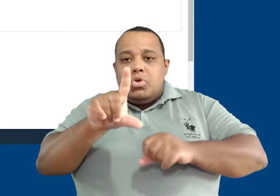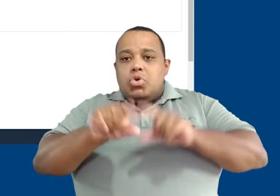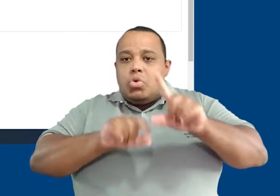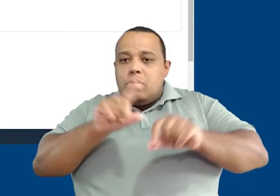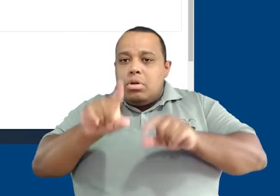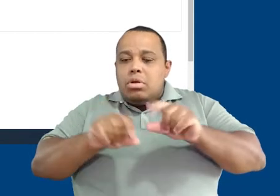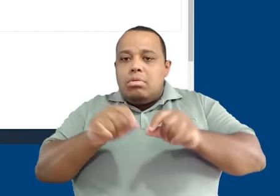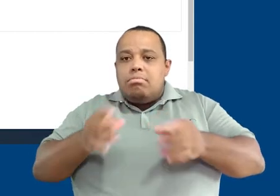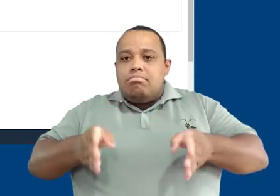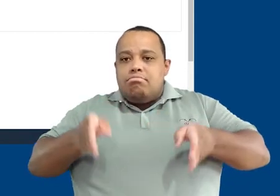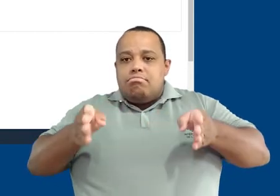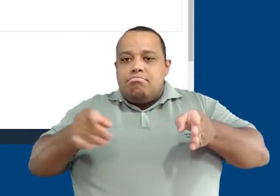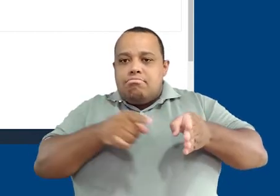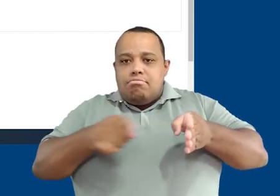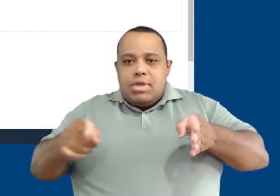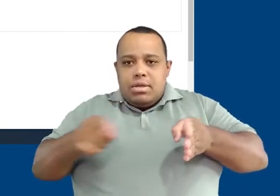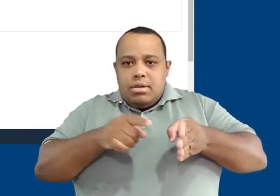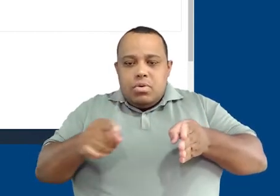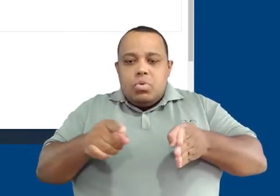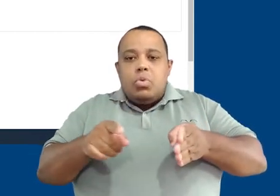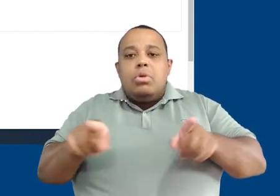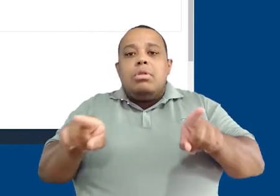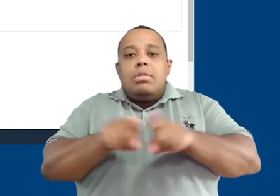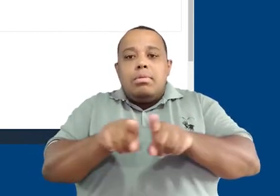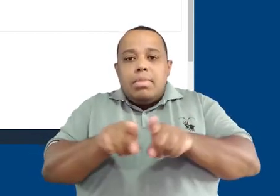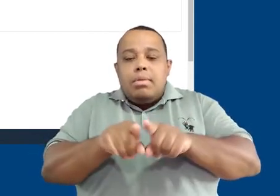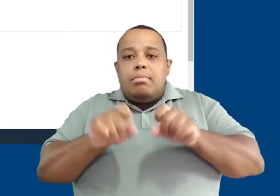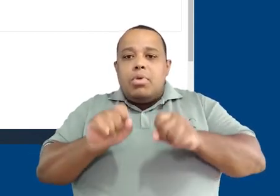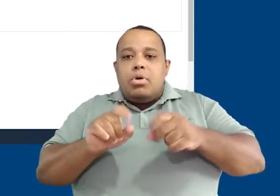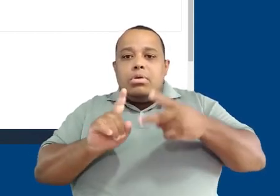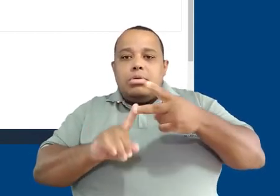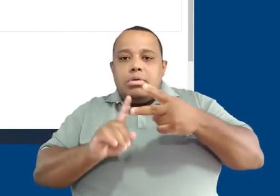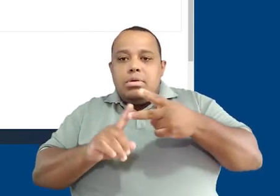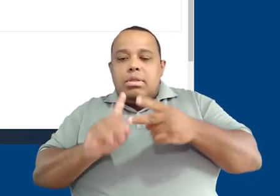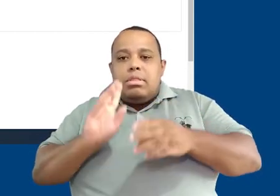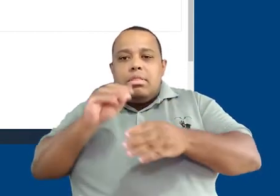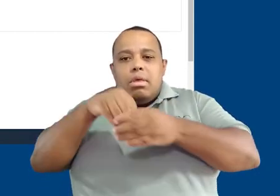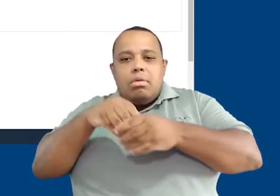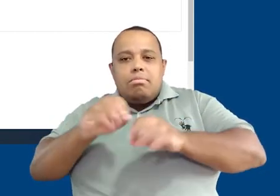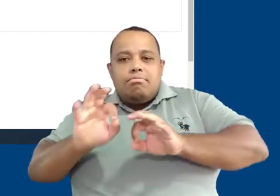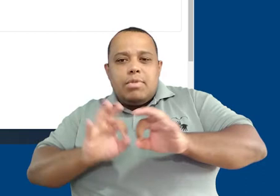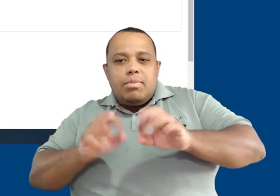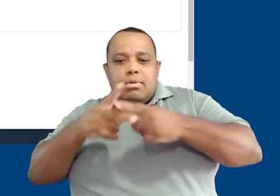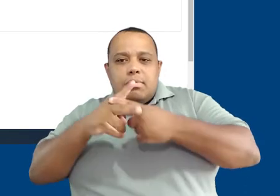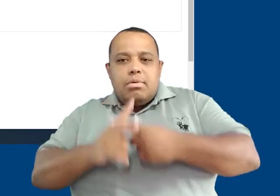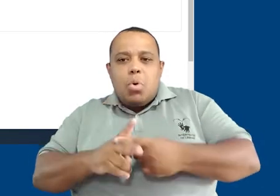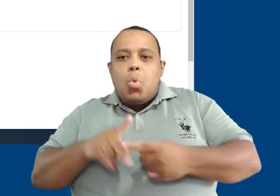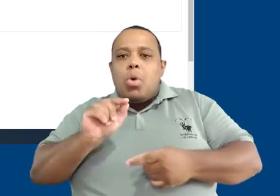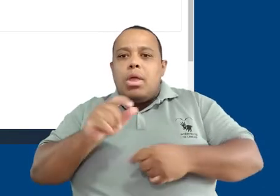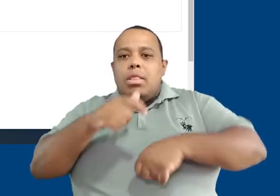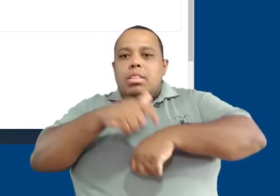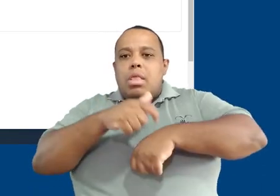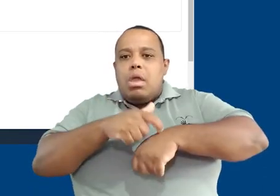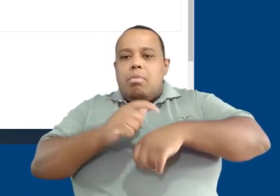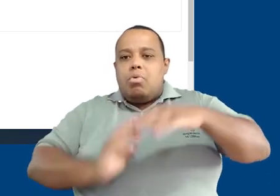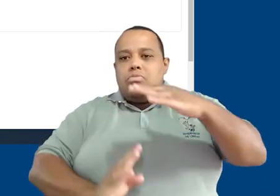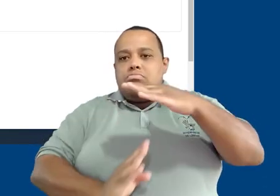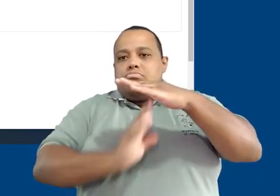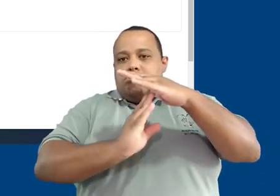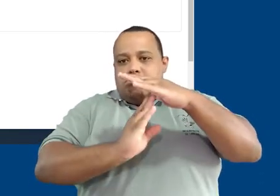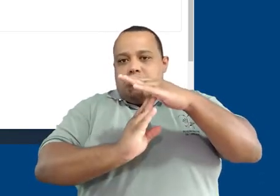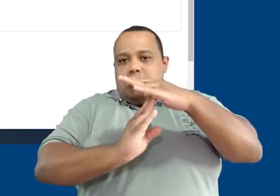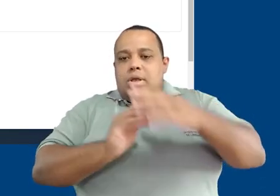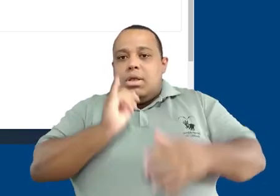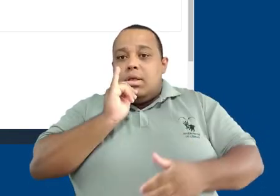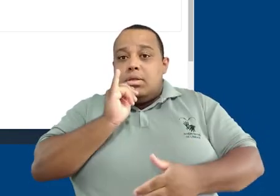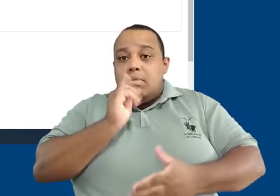enviar esse questionário. Eles têm uma duração máxima, é outra coisa que pode ser configurada. Nesse caso, uma vez que eu inicie uma tentativa,